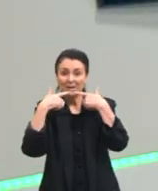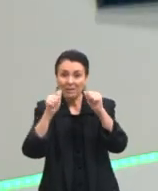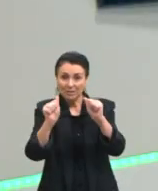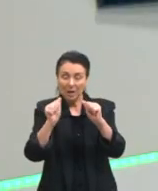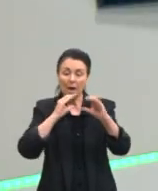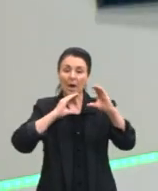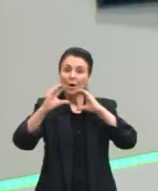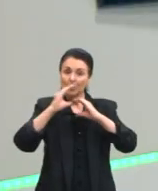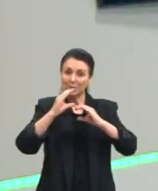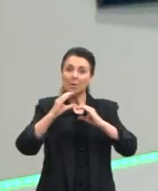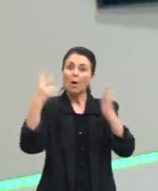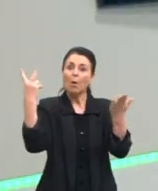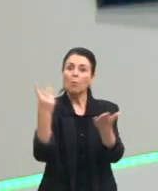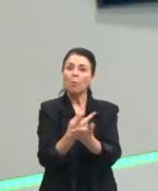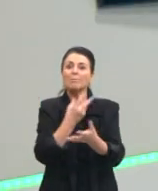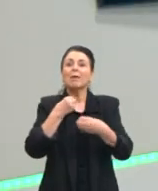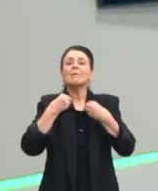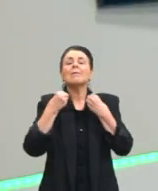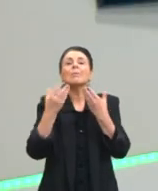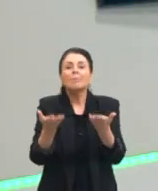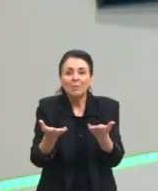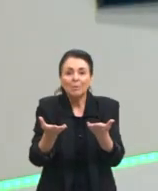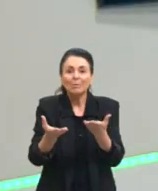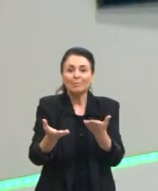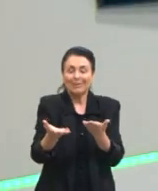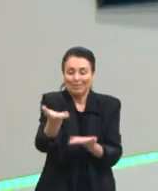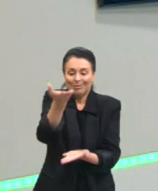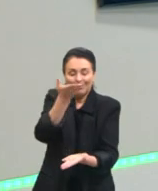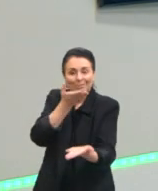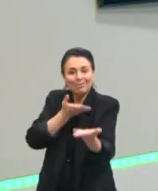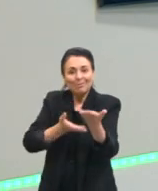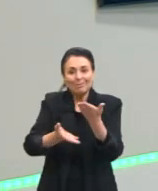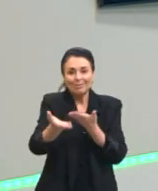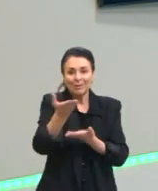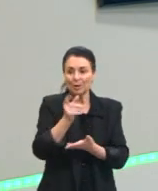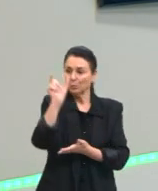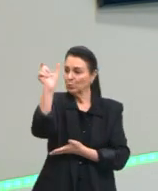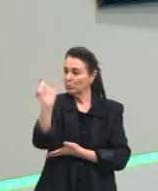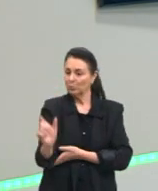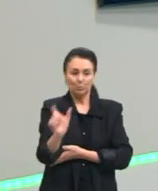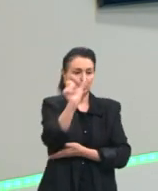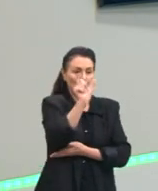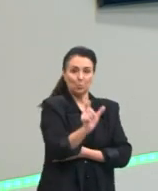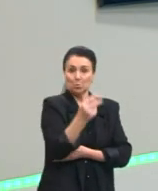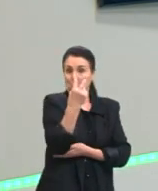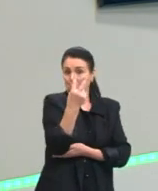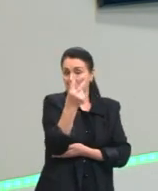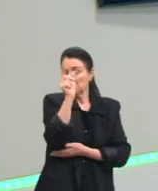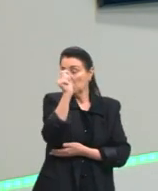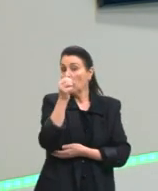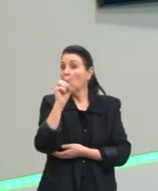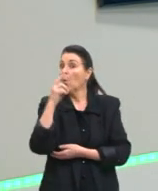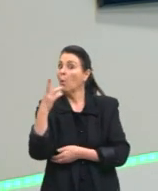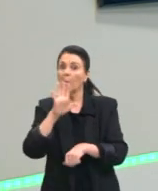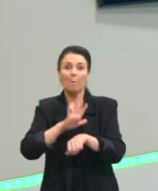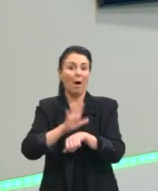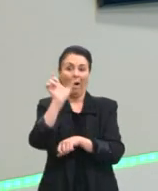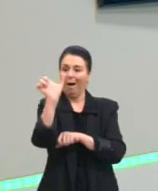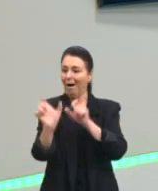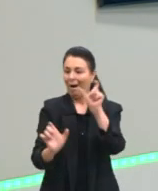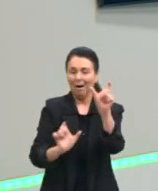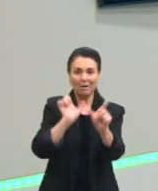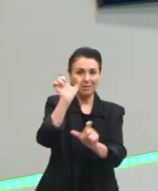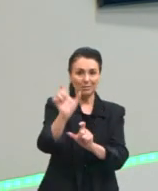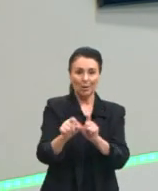dessa troca existente entre duas ou mais pessoas de um determinado grupo linguístico, porque essas pessoas